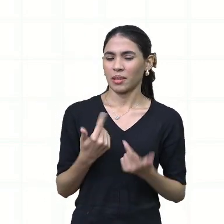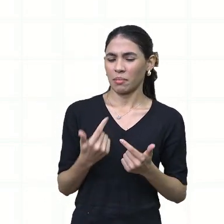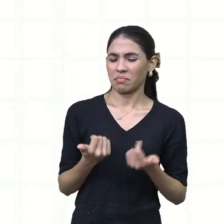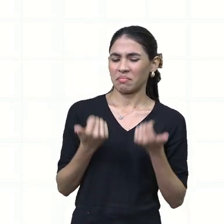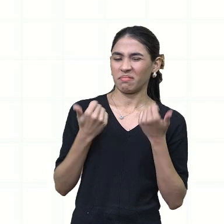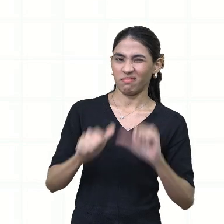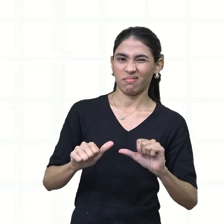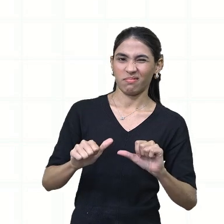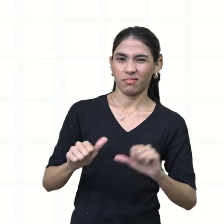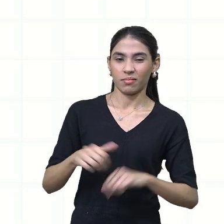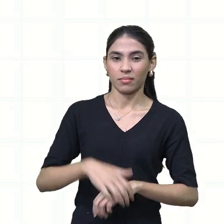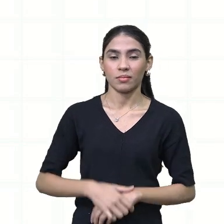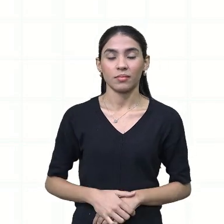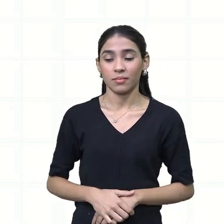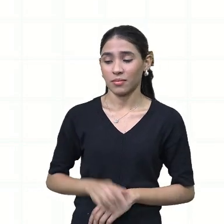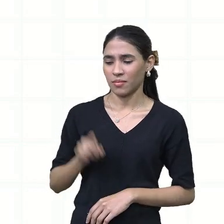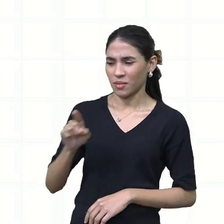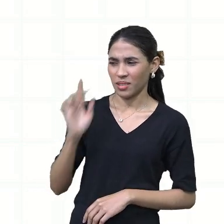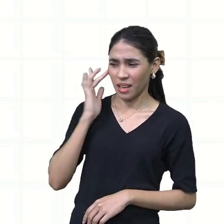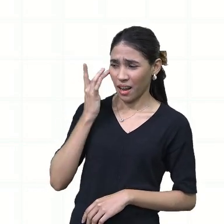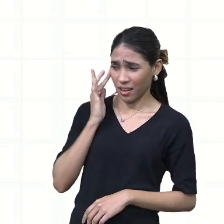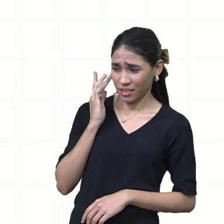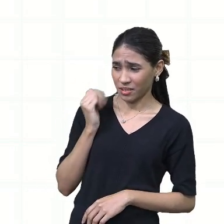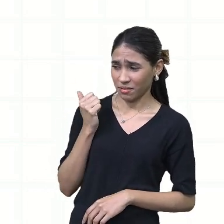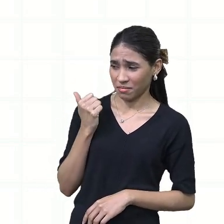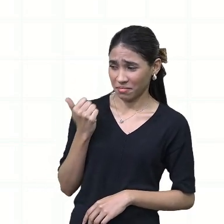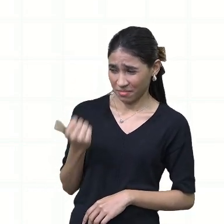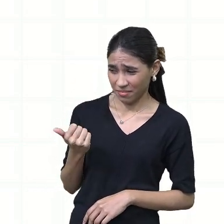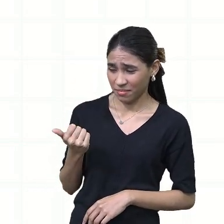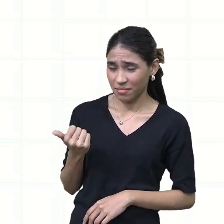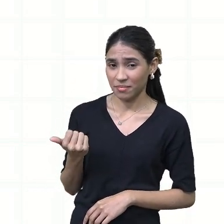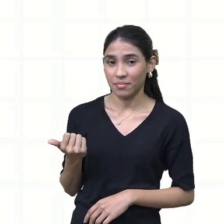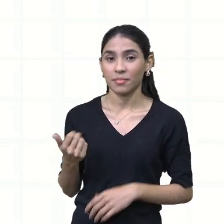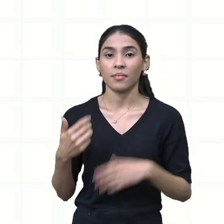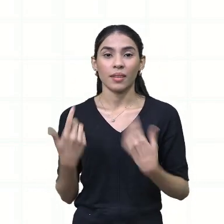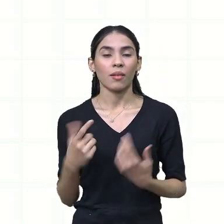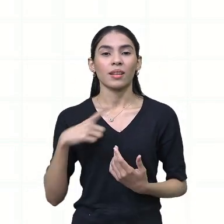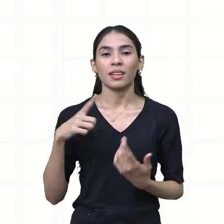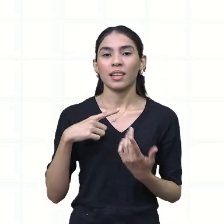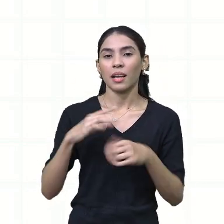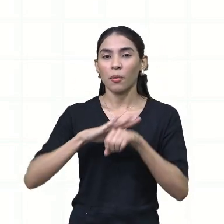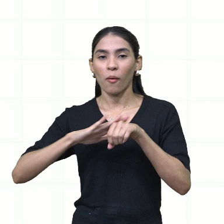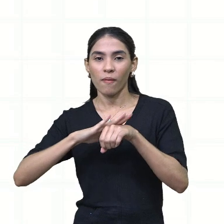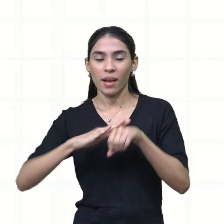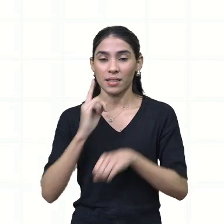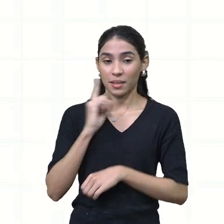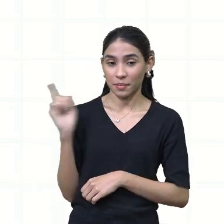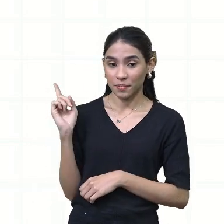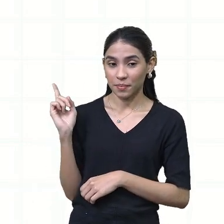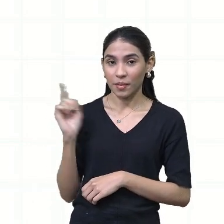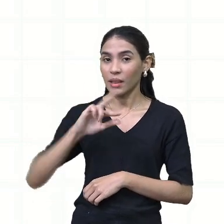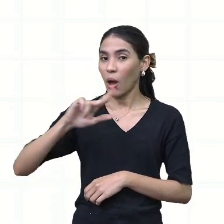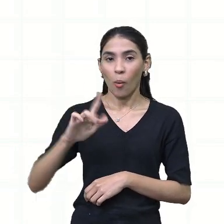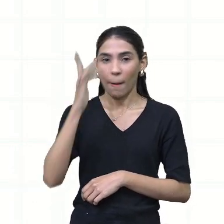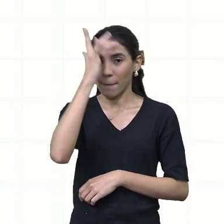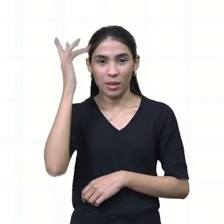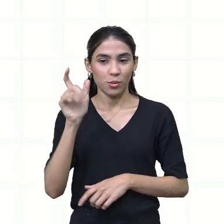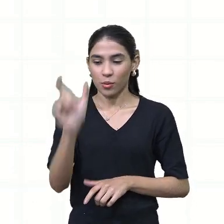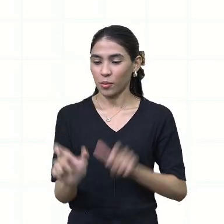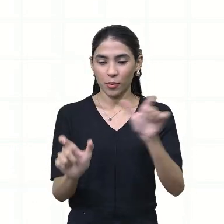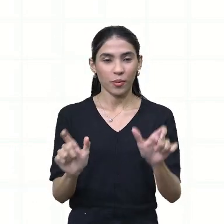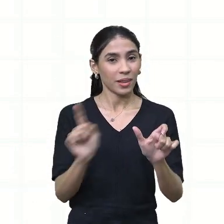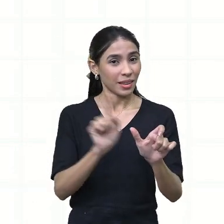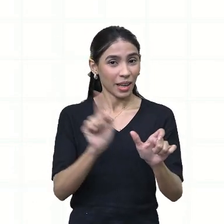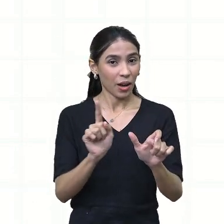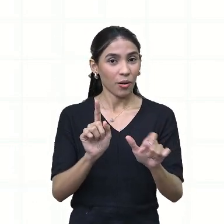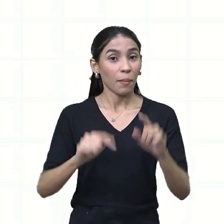emprego. Você acha mesmo isso? Então, nós temos um diálogo aqui, não entre pessoas, mas